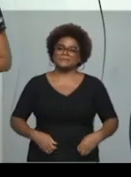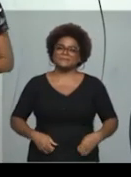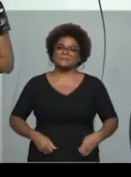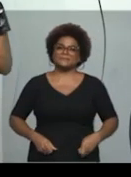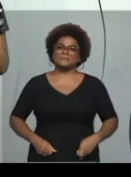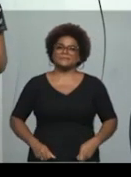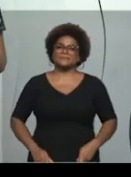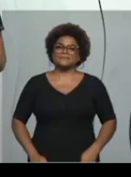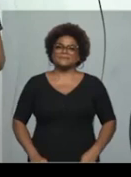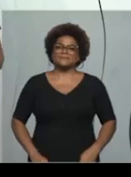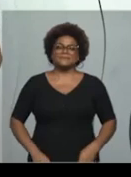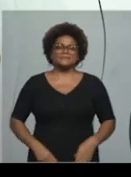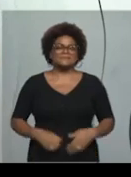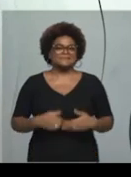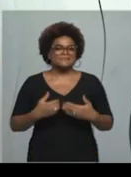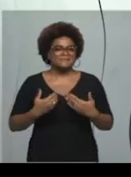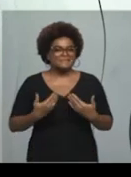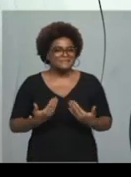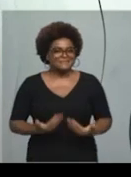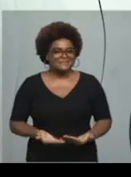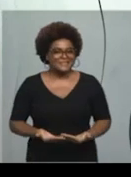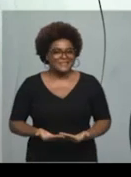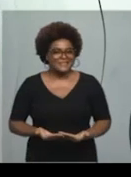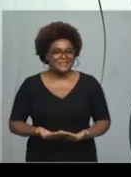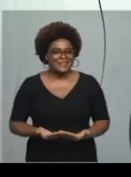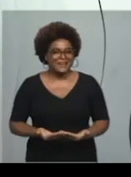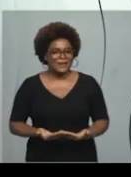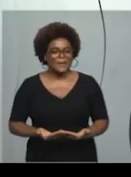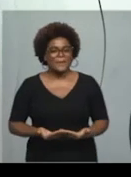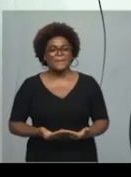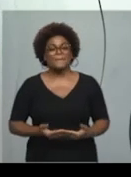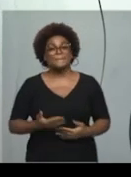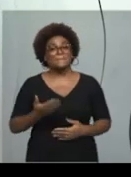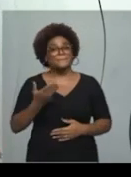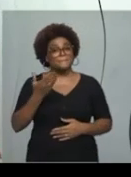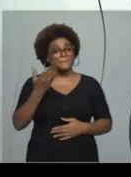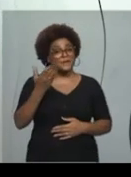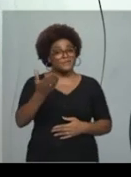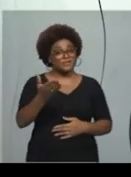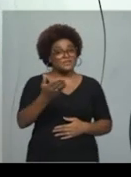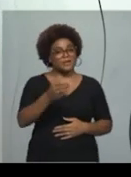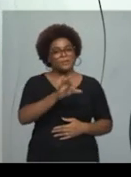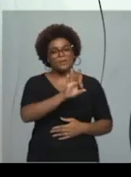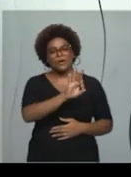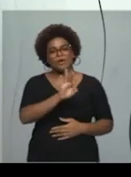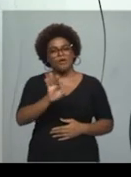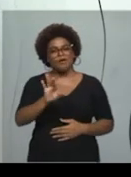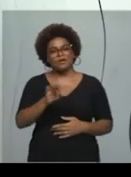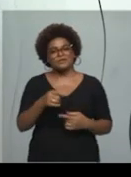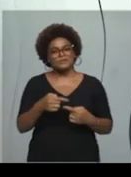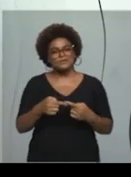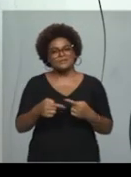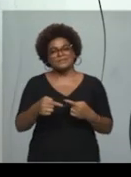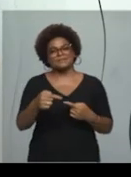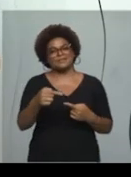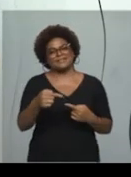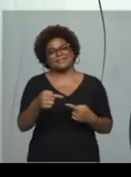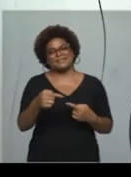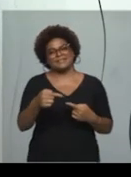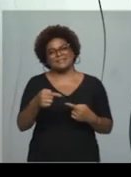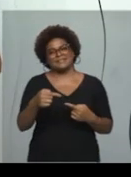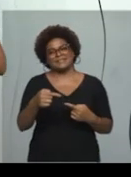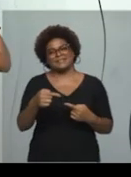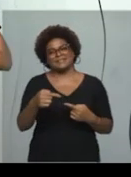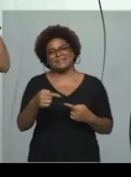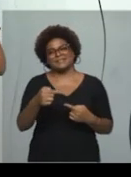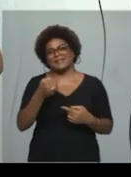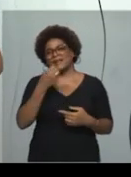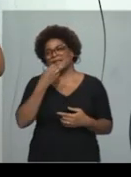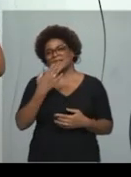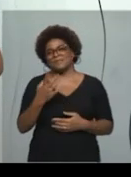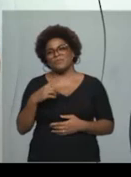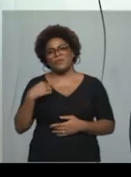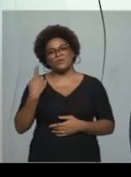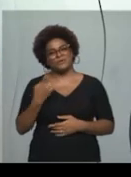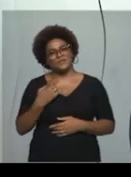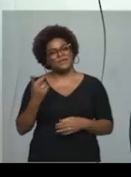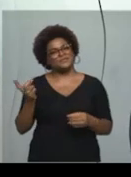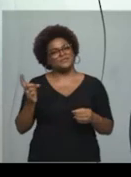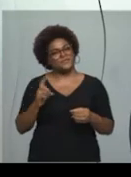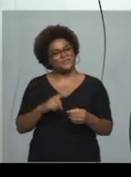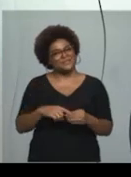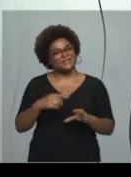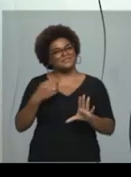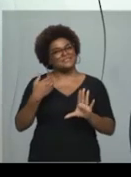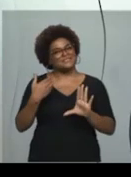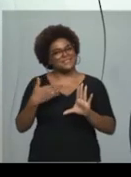Bom, desejo a todos vocês uma boa semana. Que bom que nós retomamos as